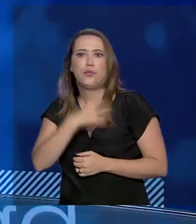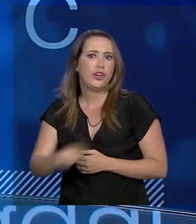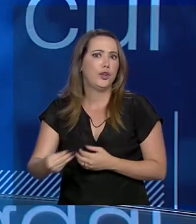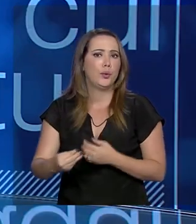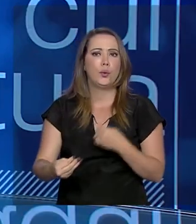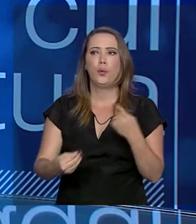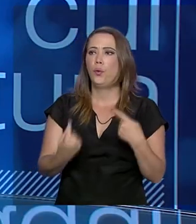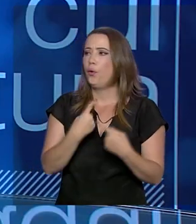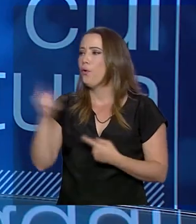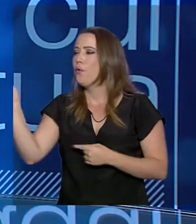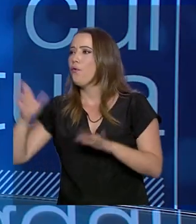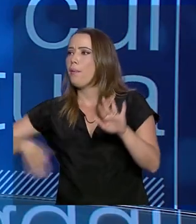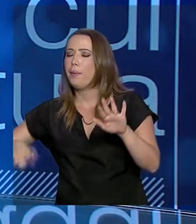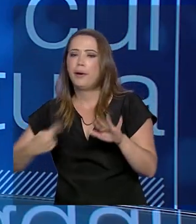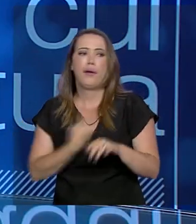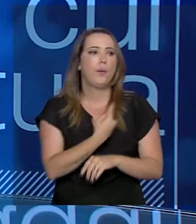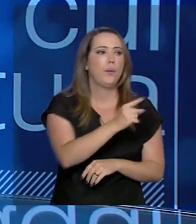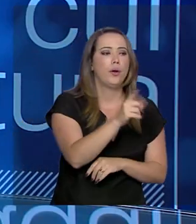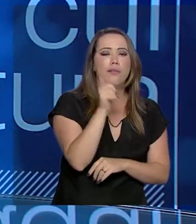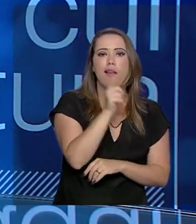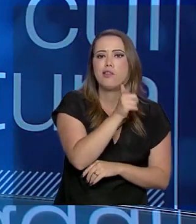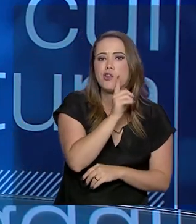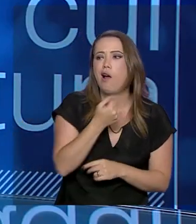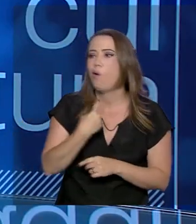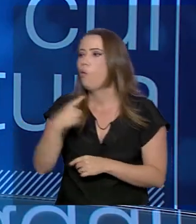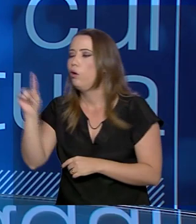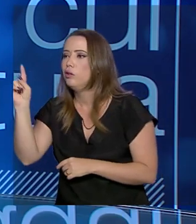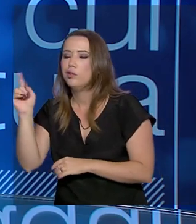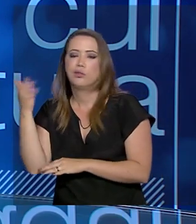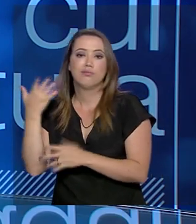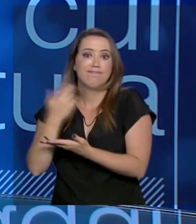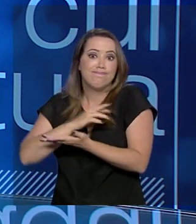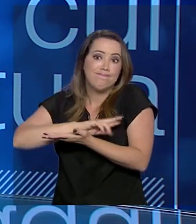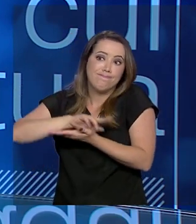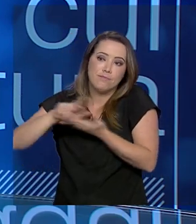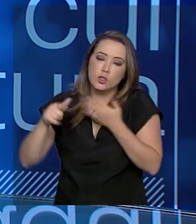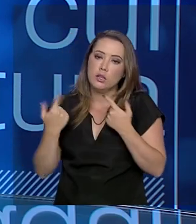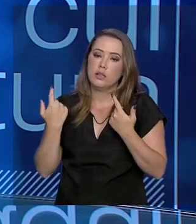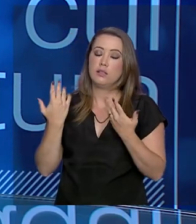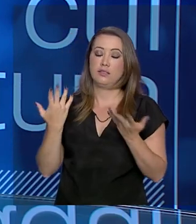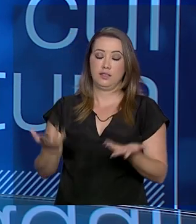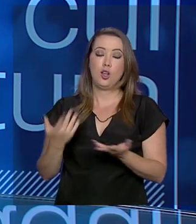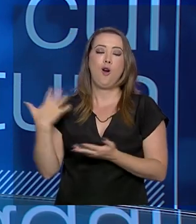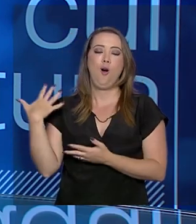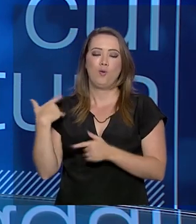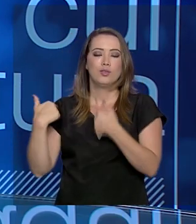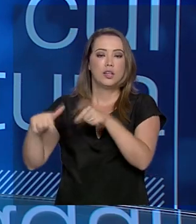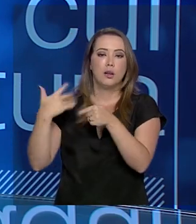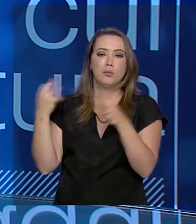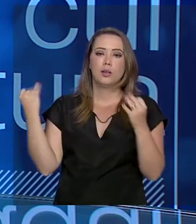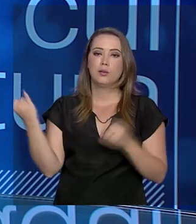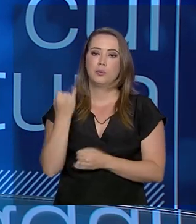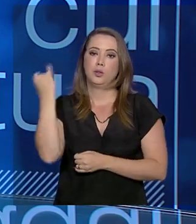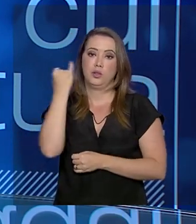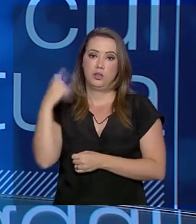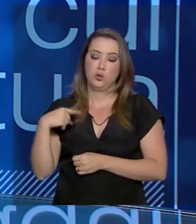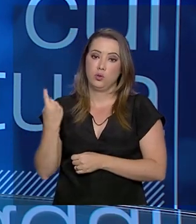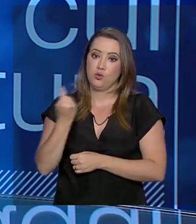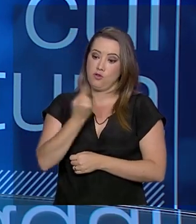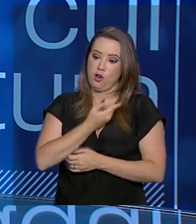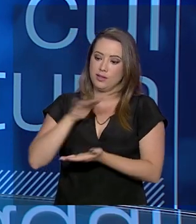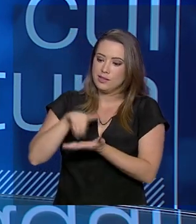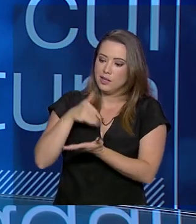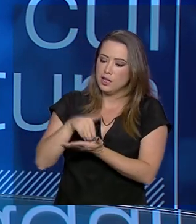para o mar pescar, o outro vai para o hotel lanchar. Então, foi uma iniciativa maravilhosa o qual a Secretaria de Agricultura e Pesca